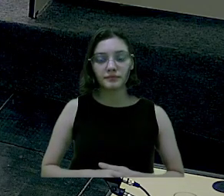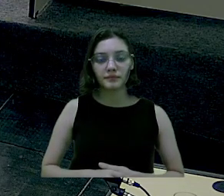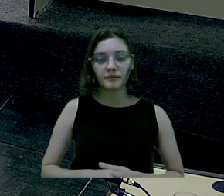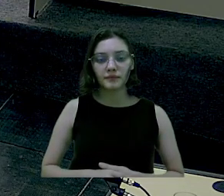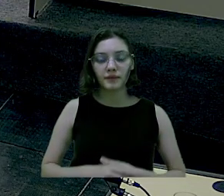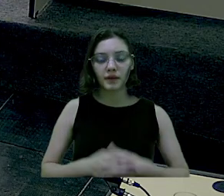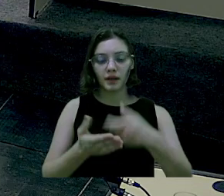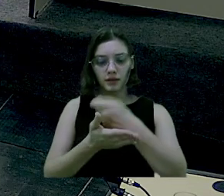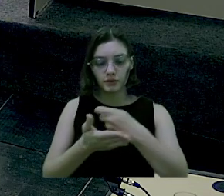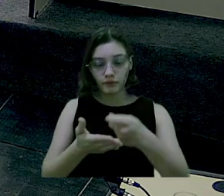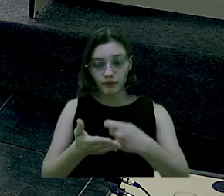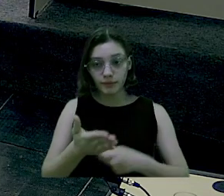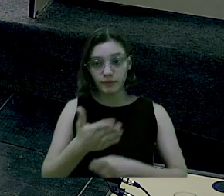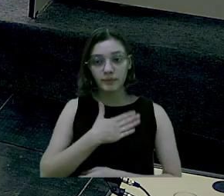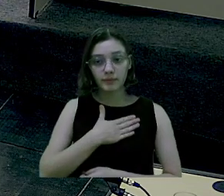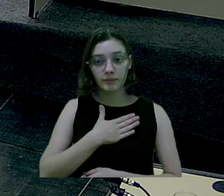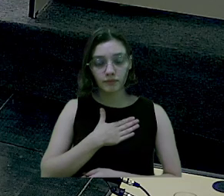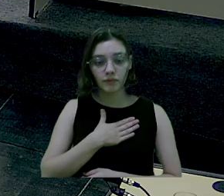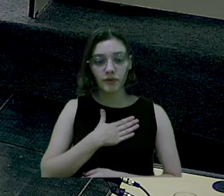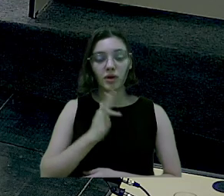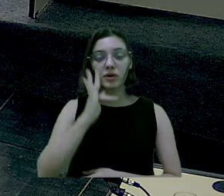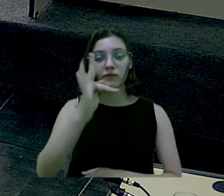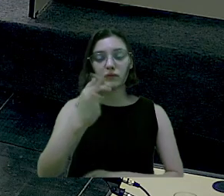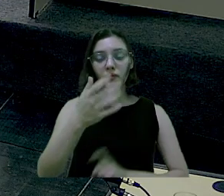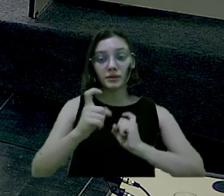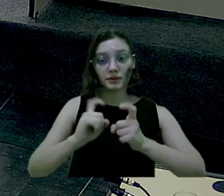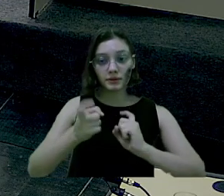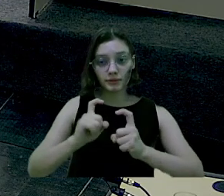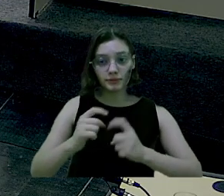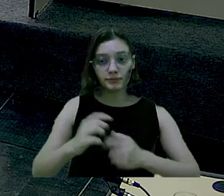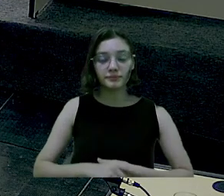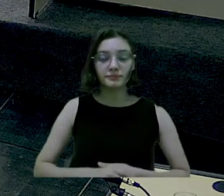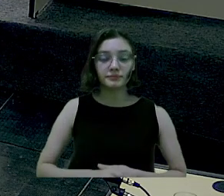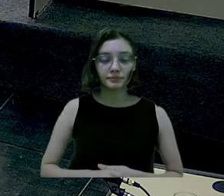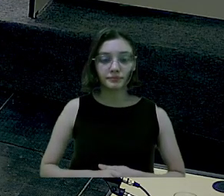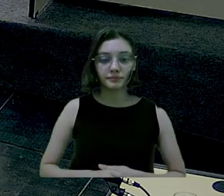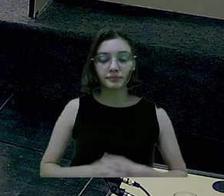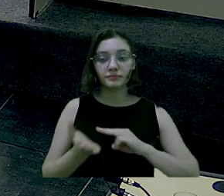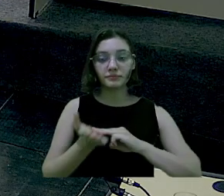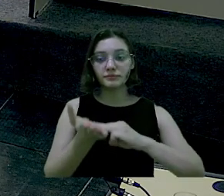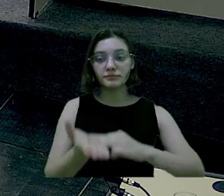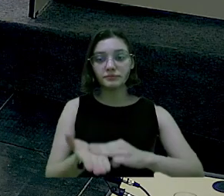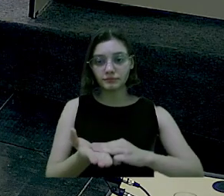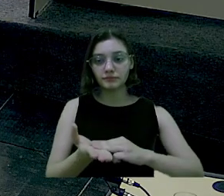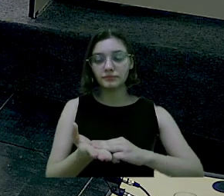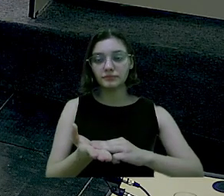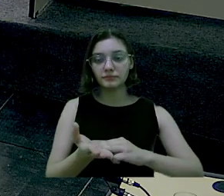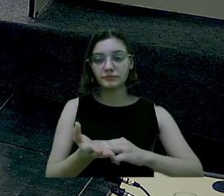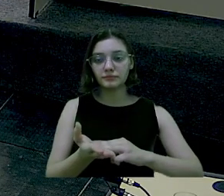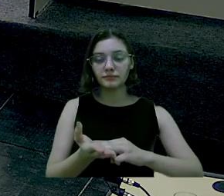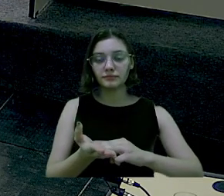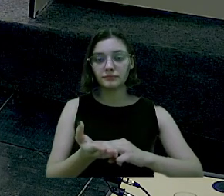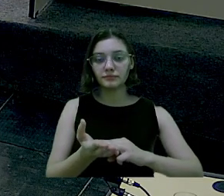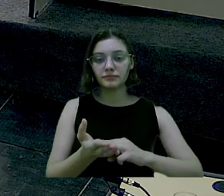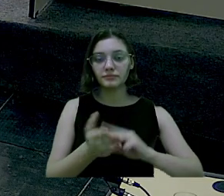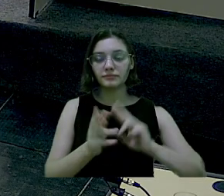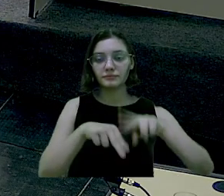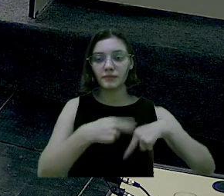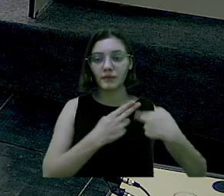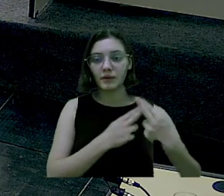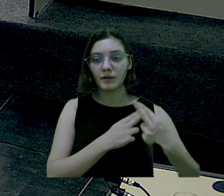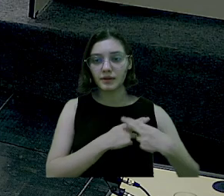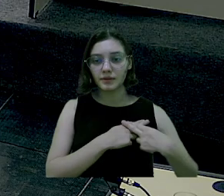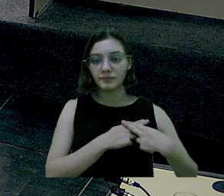redigir para mim, na próxima sessão, uma moção de